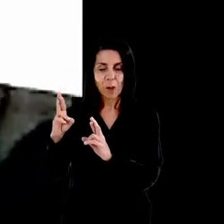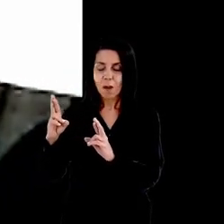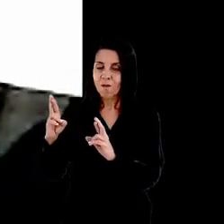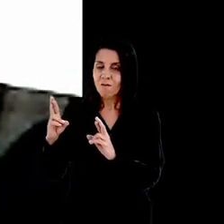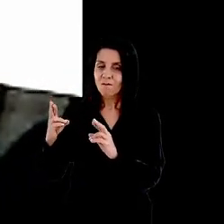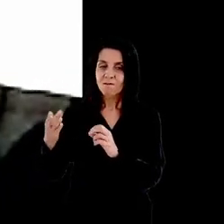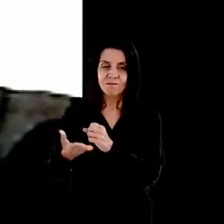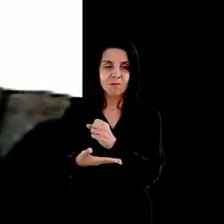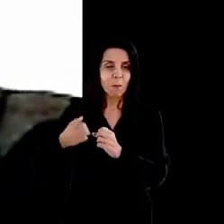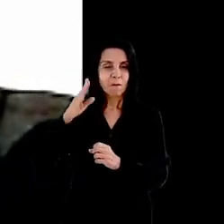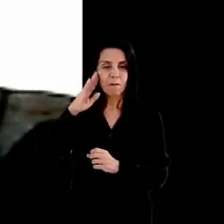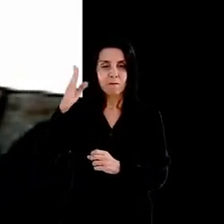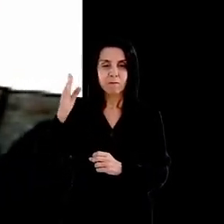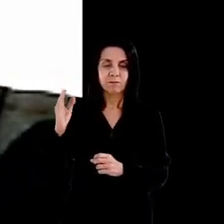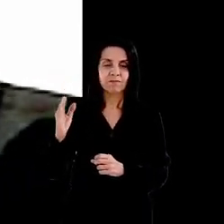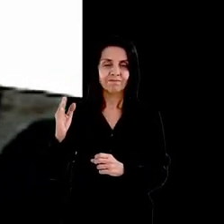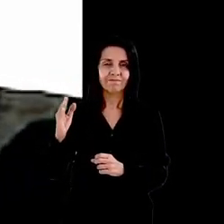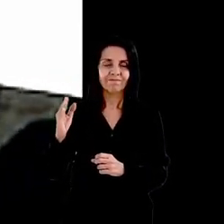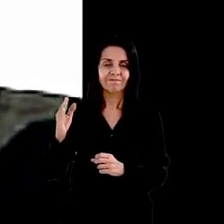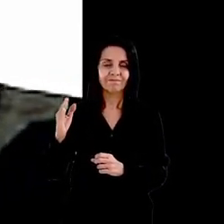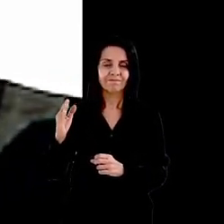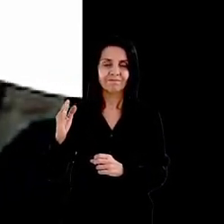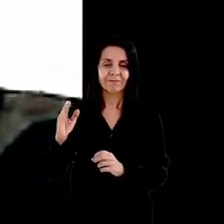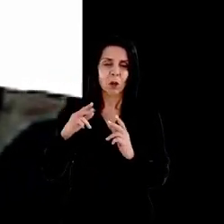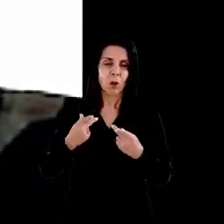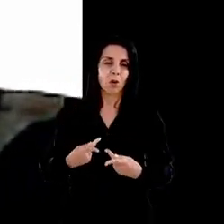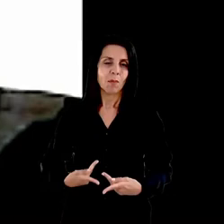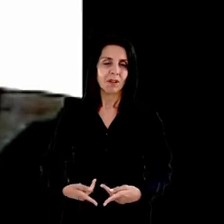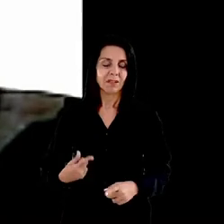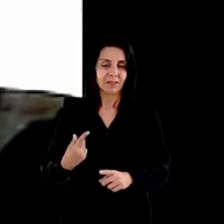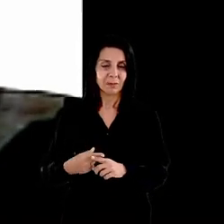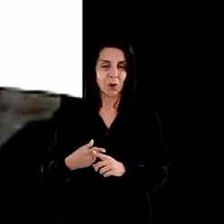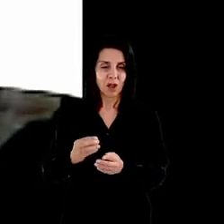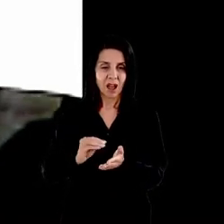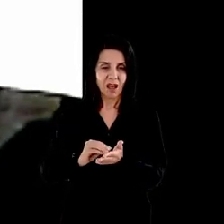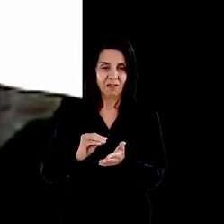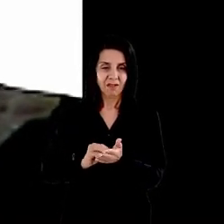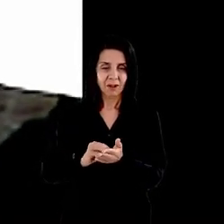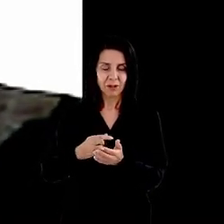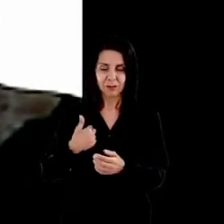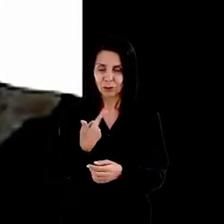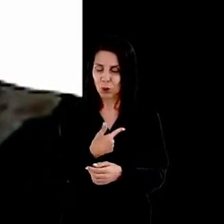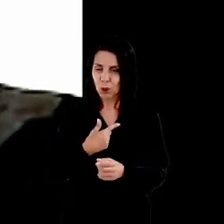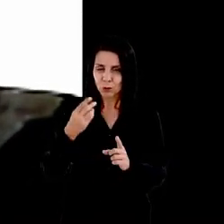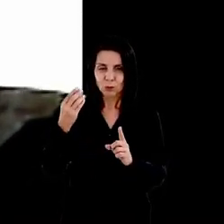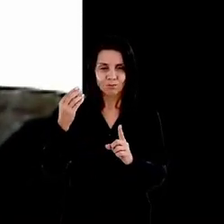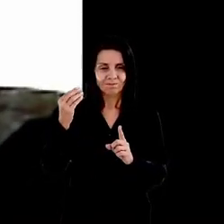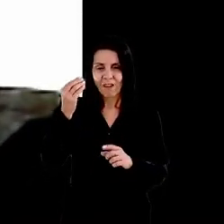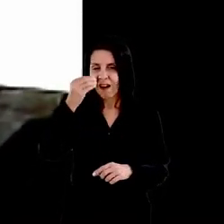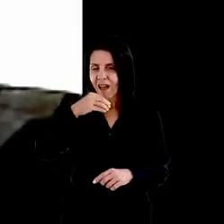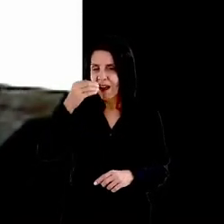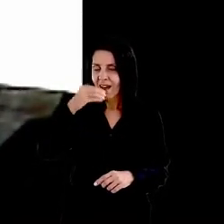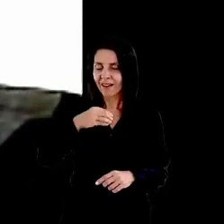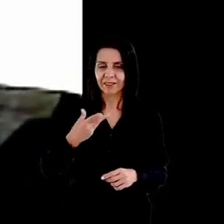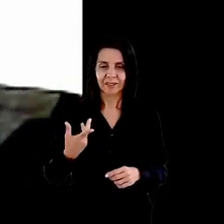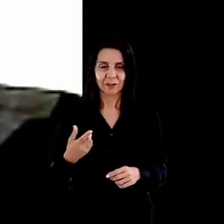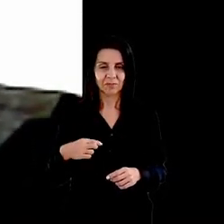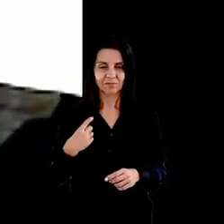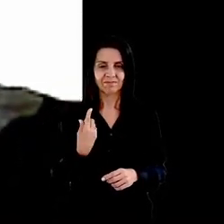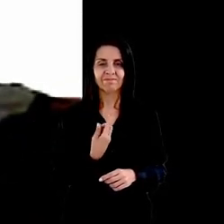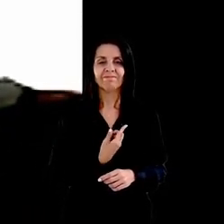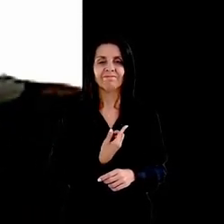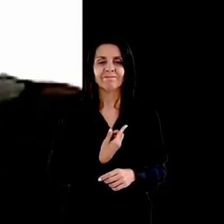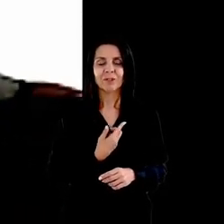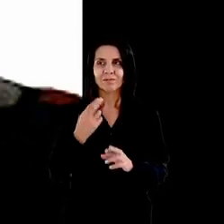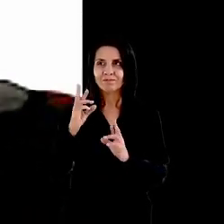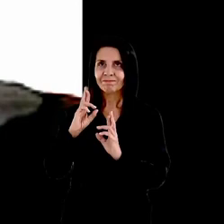porque ela nos desinstala nos mobiliza e nos põe a caminho mobiliza a nossa utopia porque sem